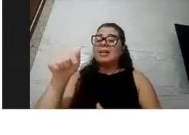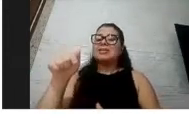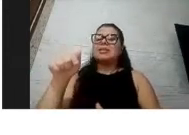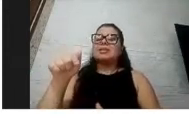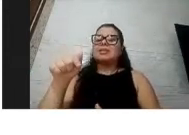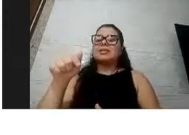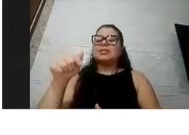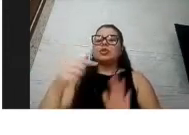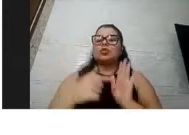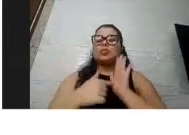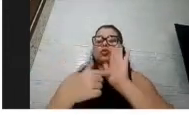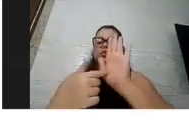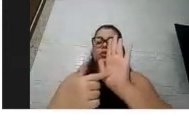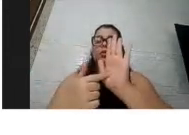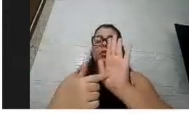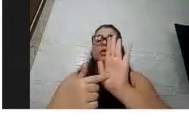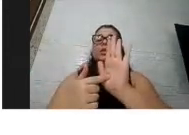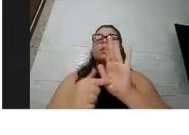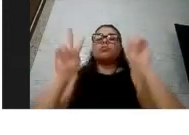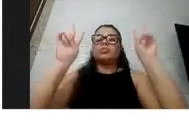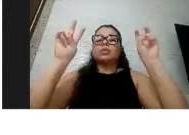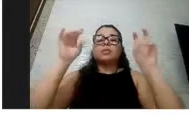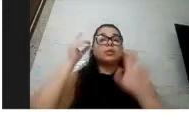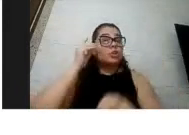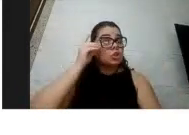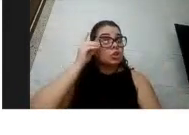que é Síndrome de Down e COVID-19, se é uma